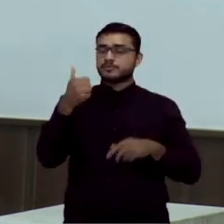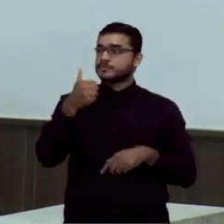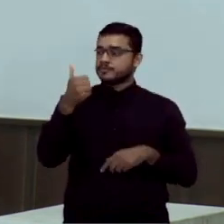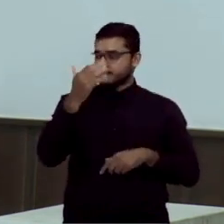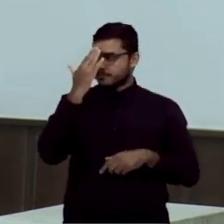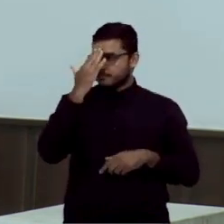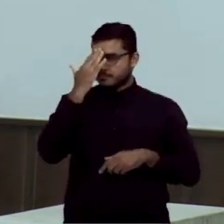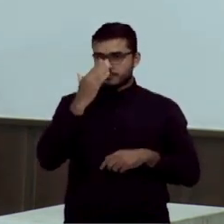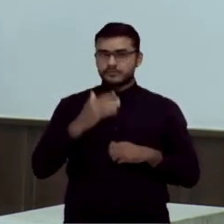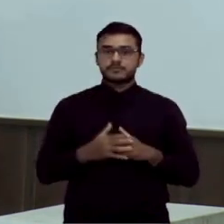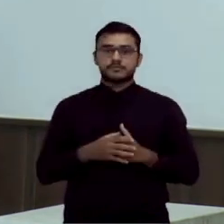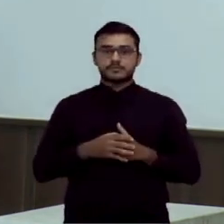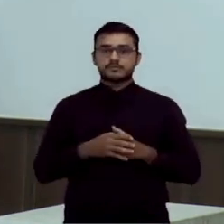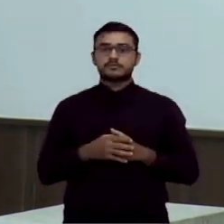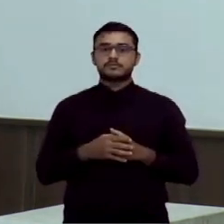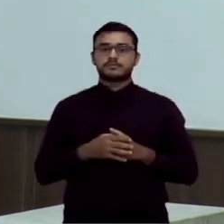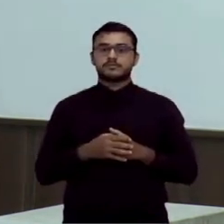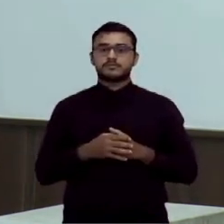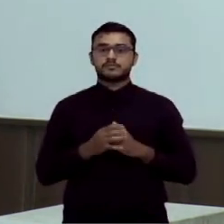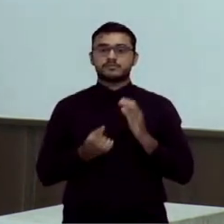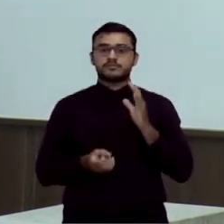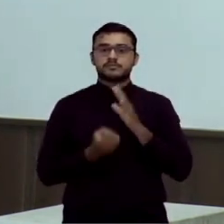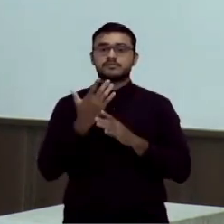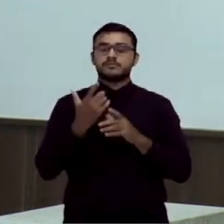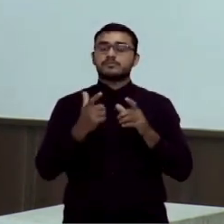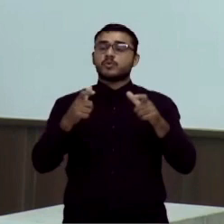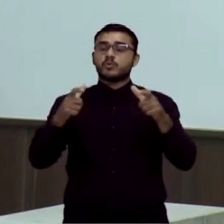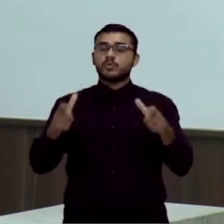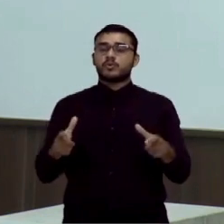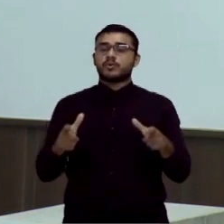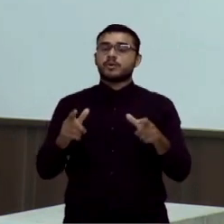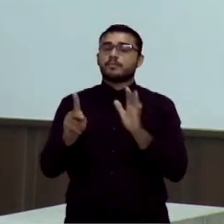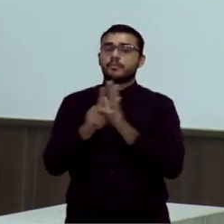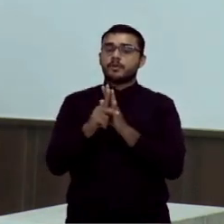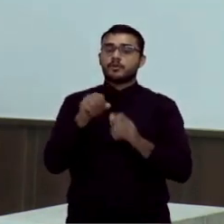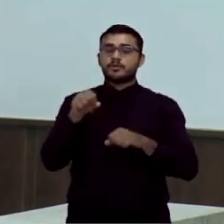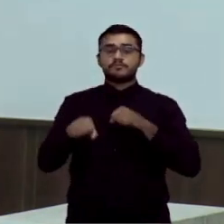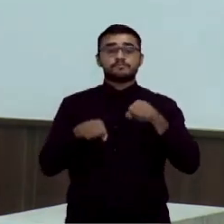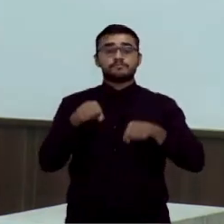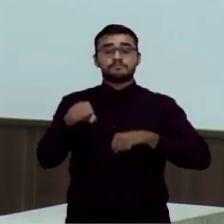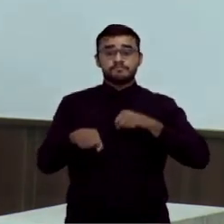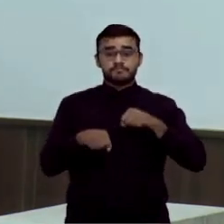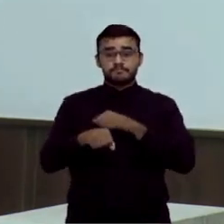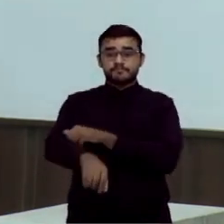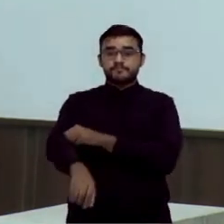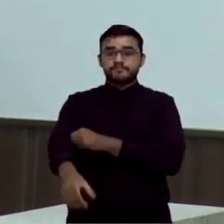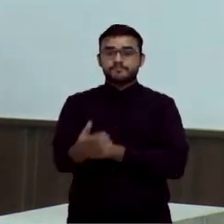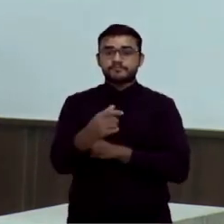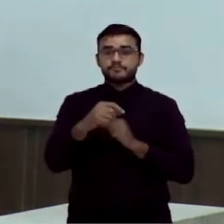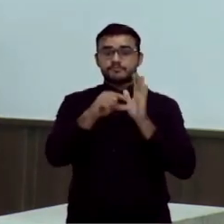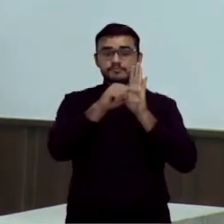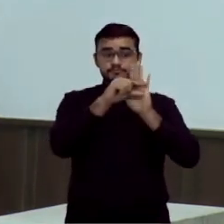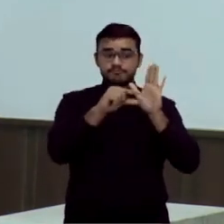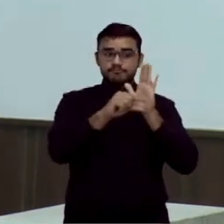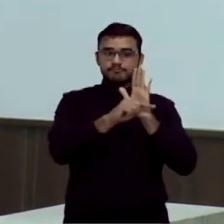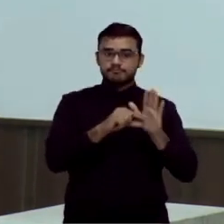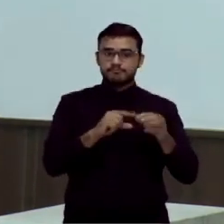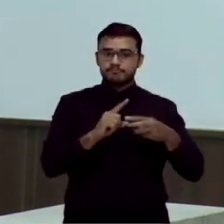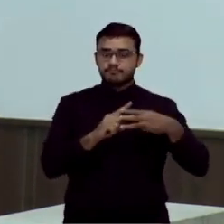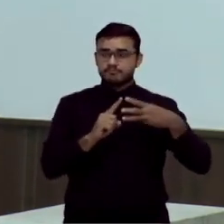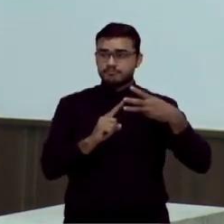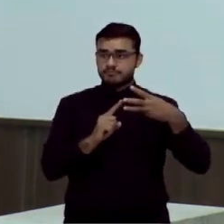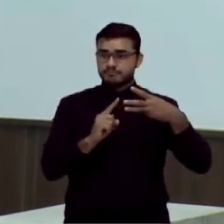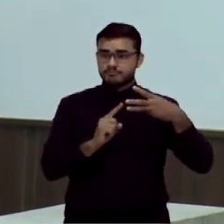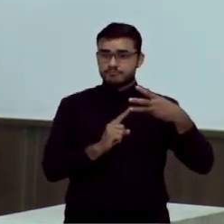que cria essa área para os ciclistas. As outras duas, dois